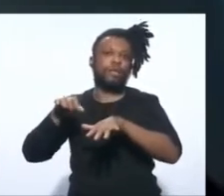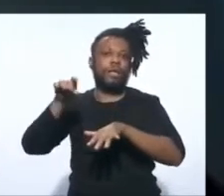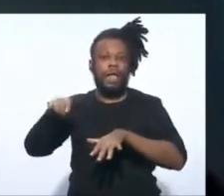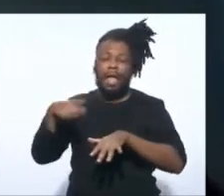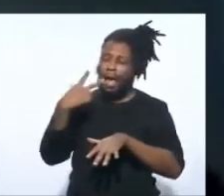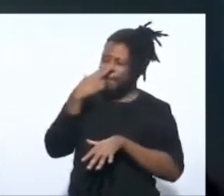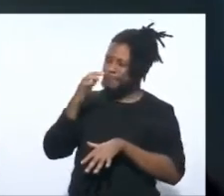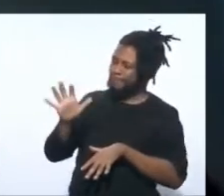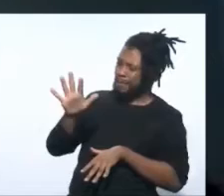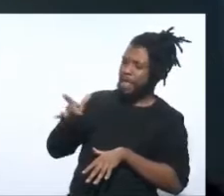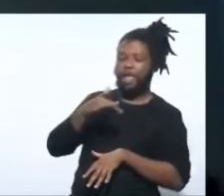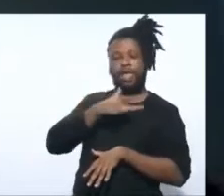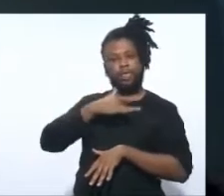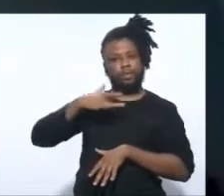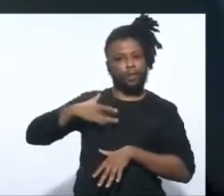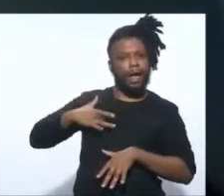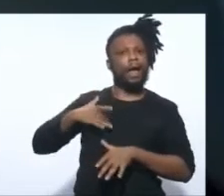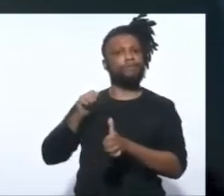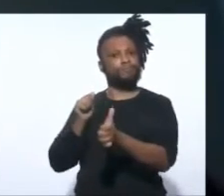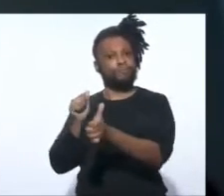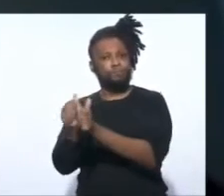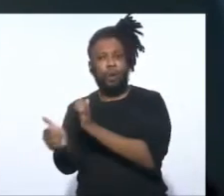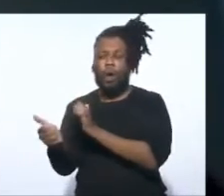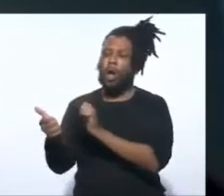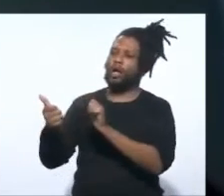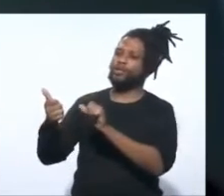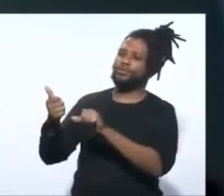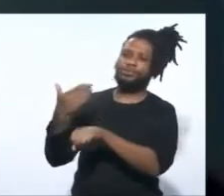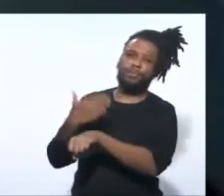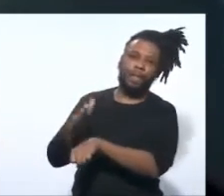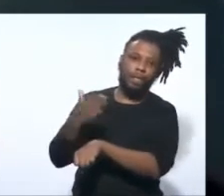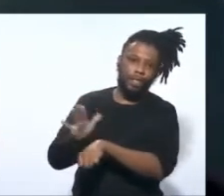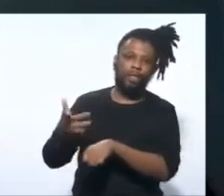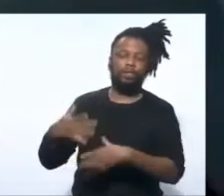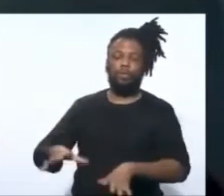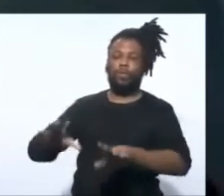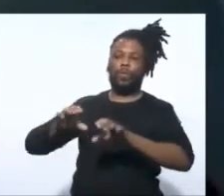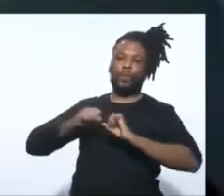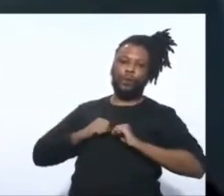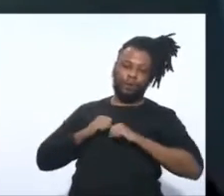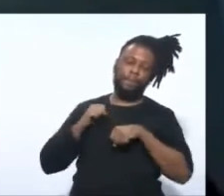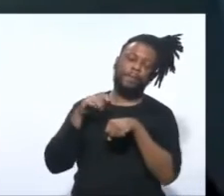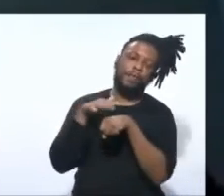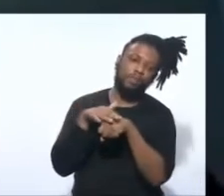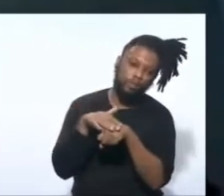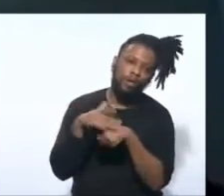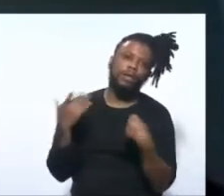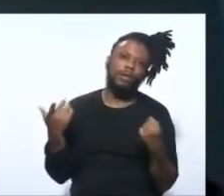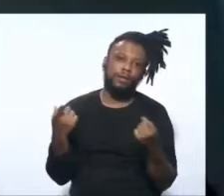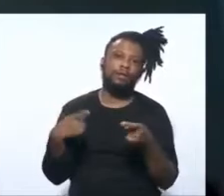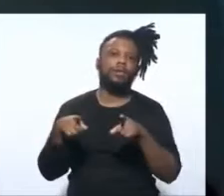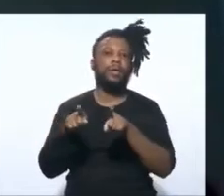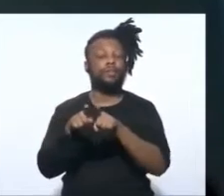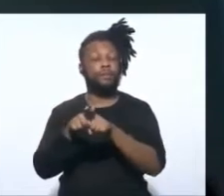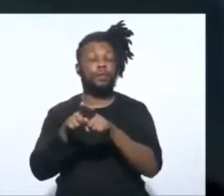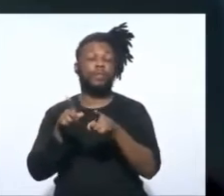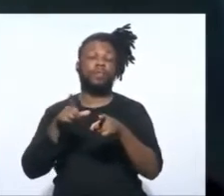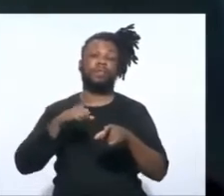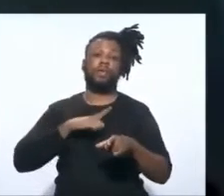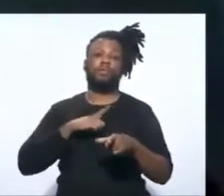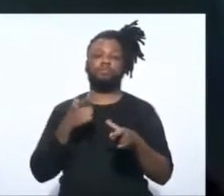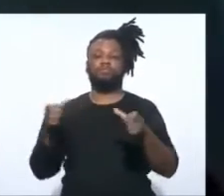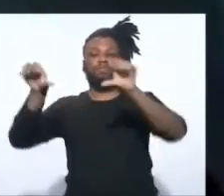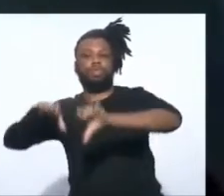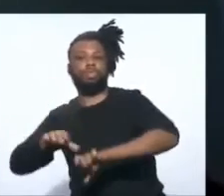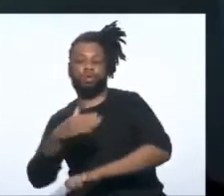saudável, que praticava esportes e que foi acometido por essa doença e acabou tendo um desfecho fatal.